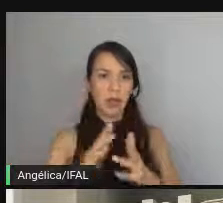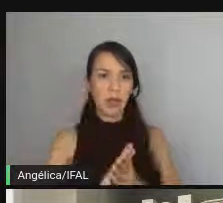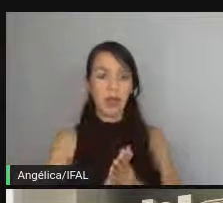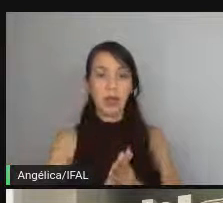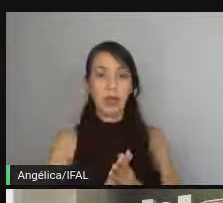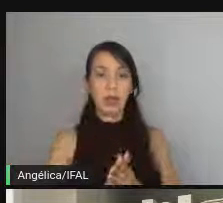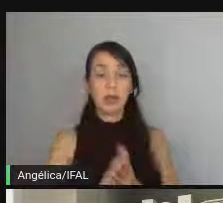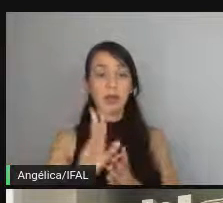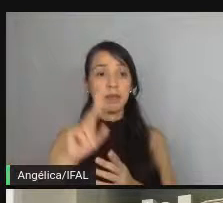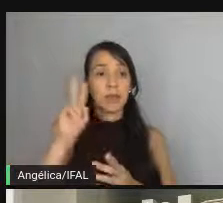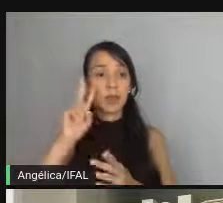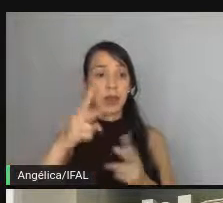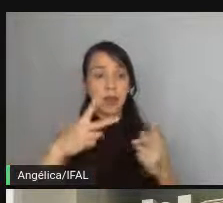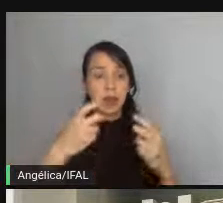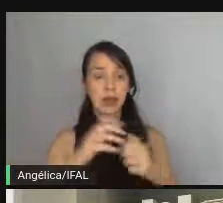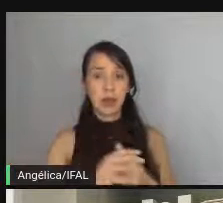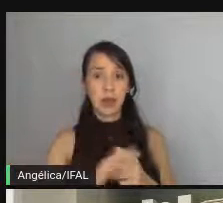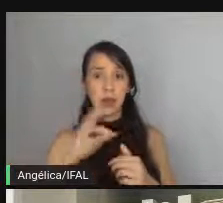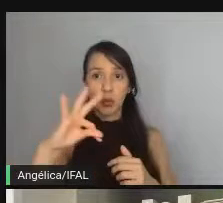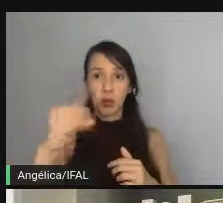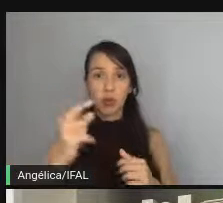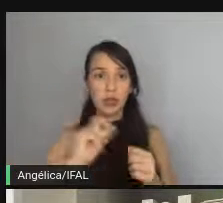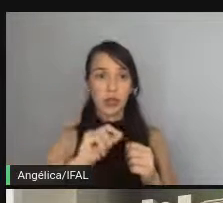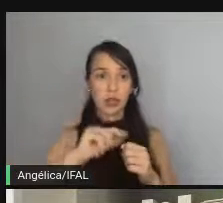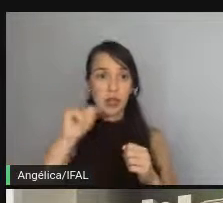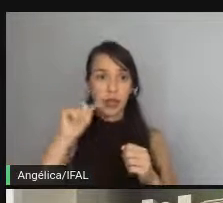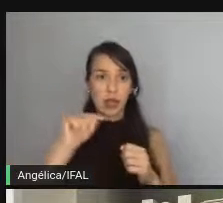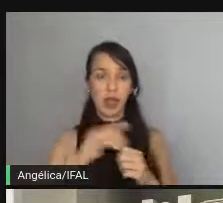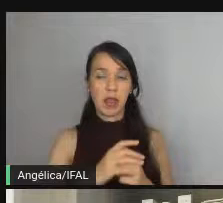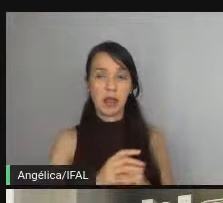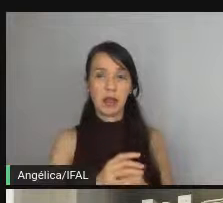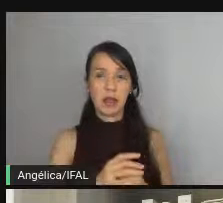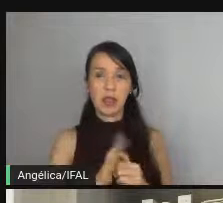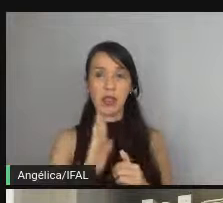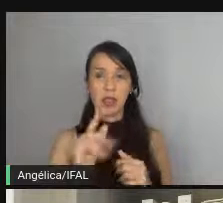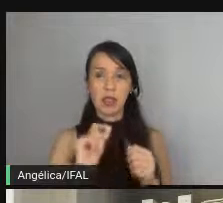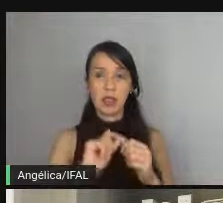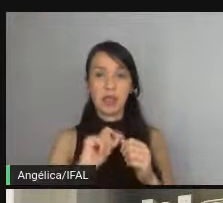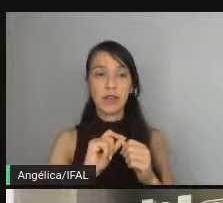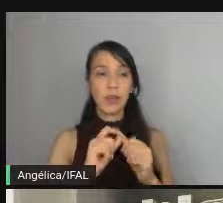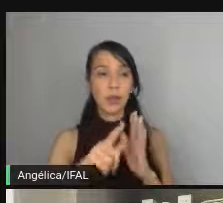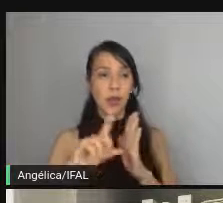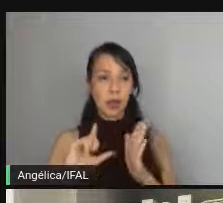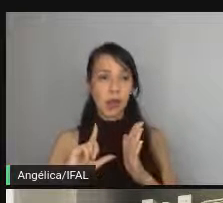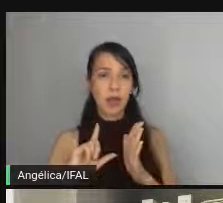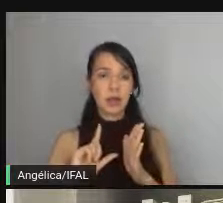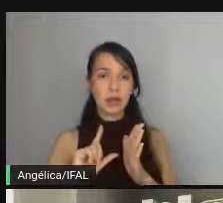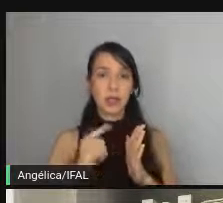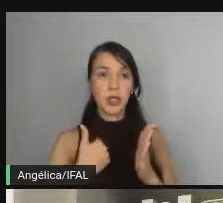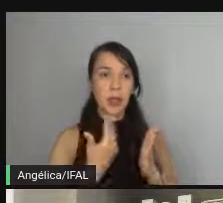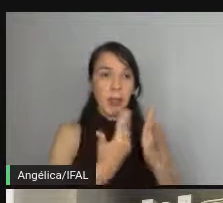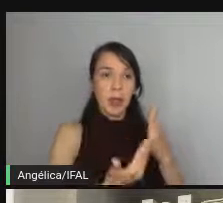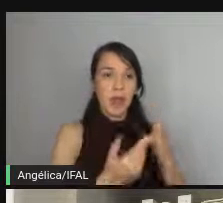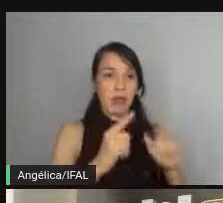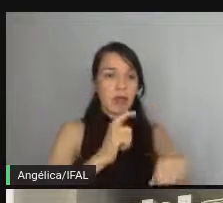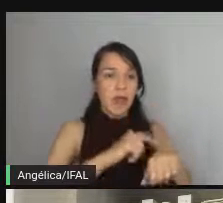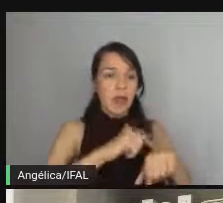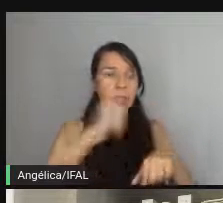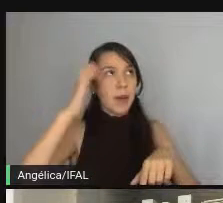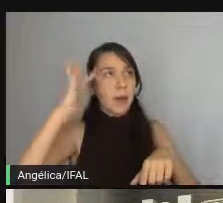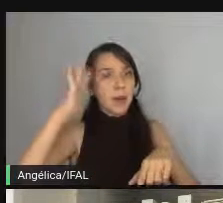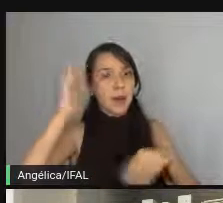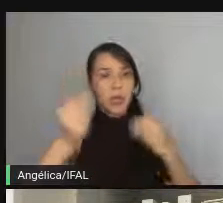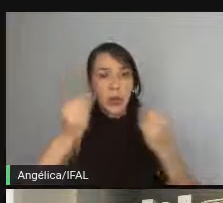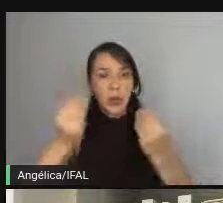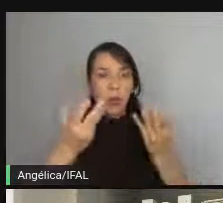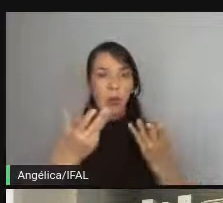e lembre e perceba o seguinte tudo que a gente fez agora já foi tudo mapeado antes a gente não perdeu tempo pensando em